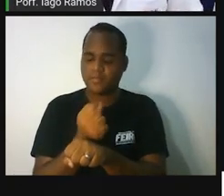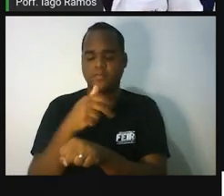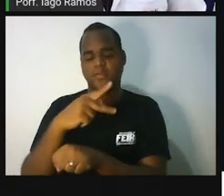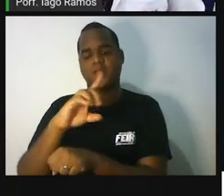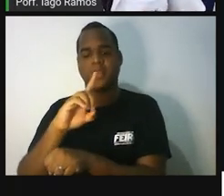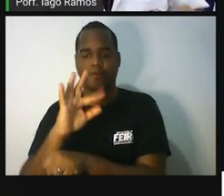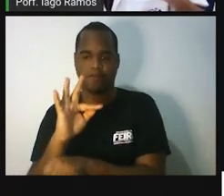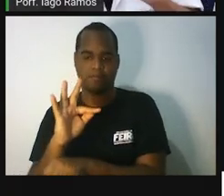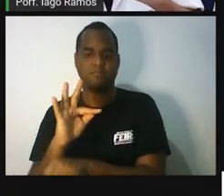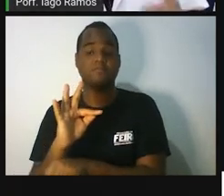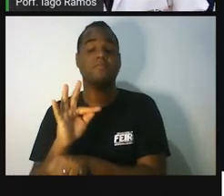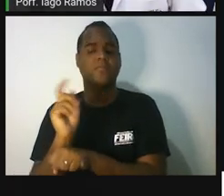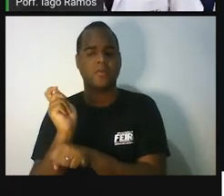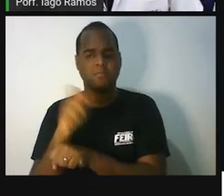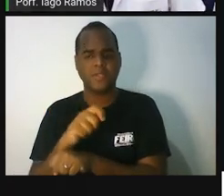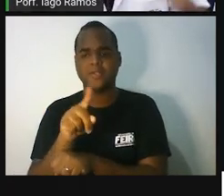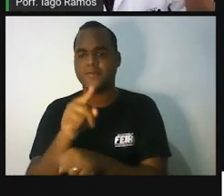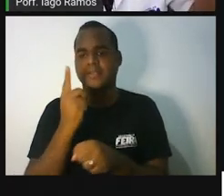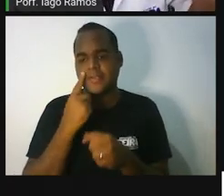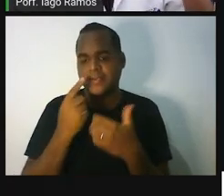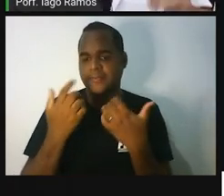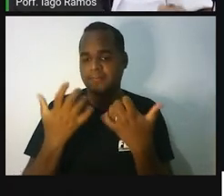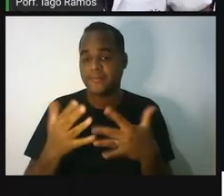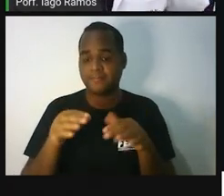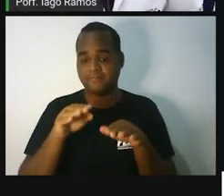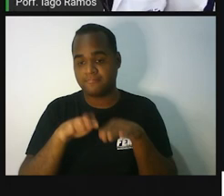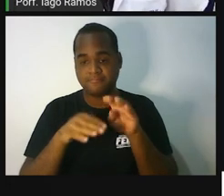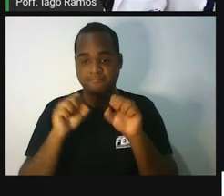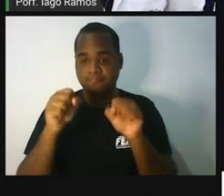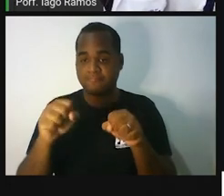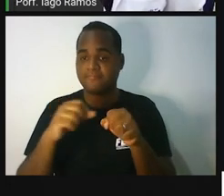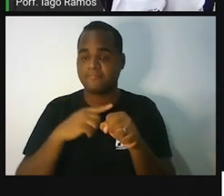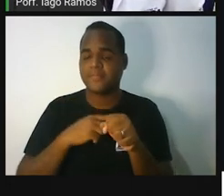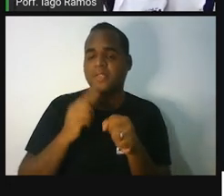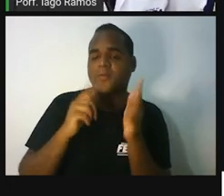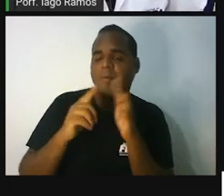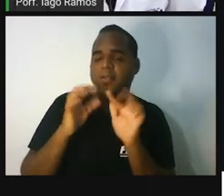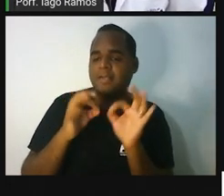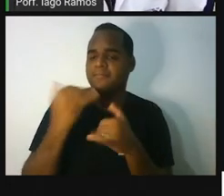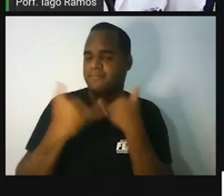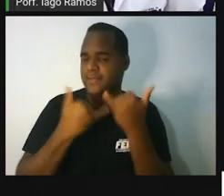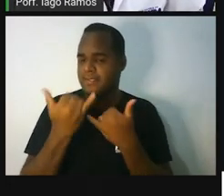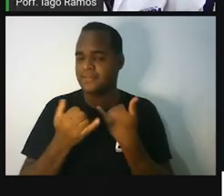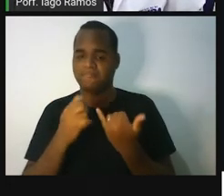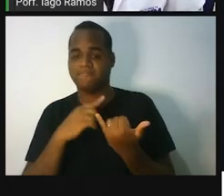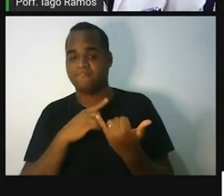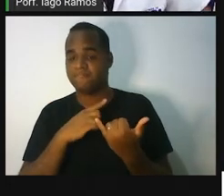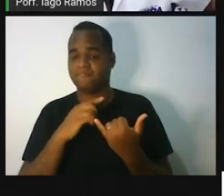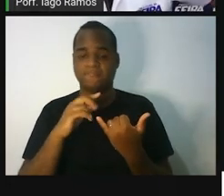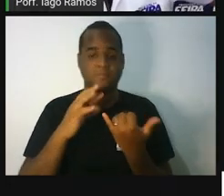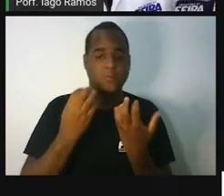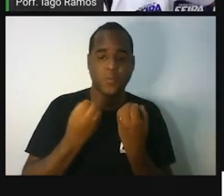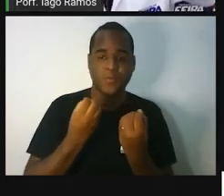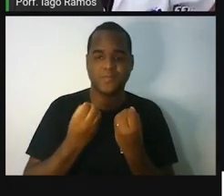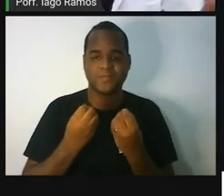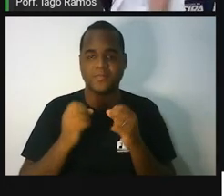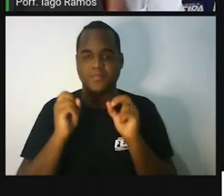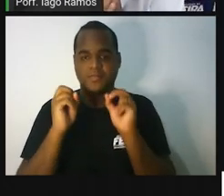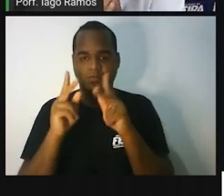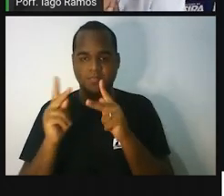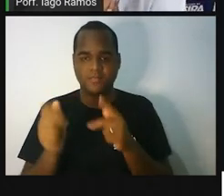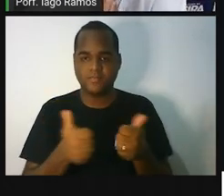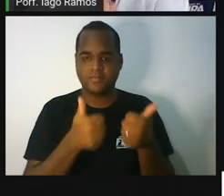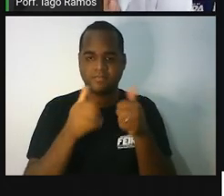arquivo em PDF. Onde nesse arquivo vai ter o passo a passo de como fazer a brincadeira. Certo? Bom,